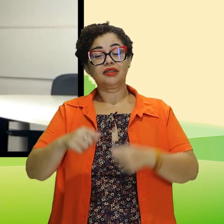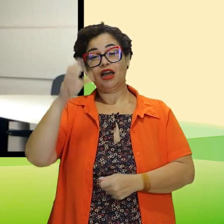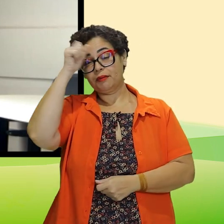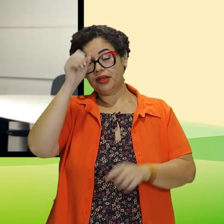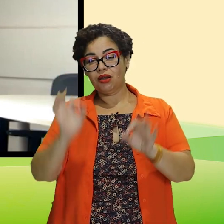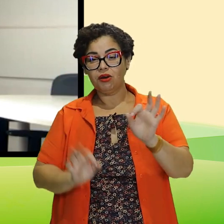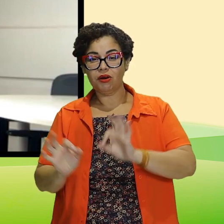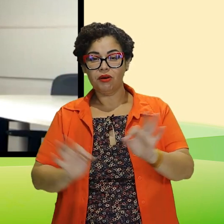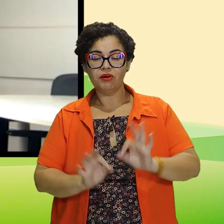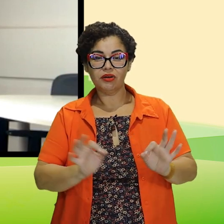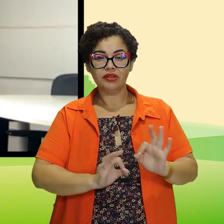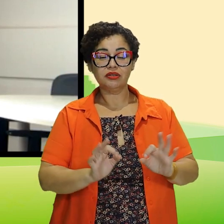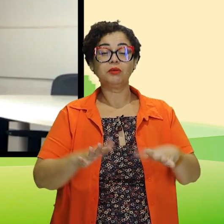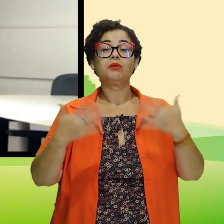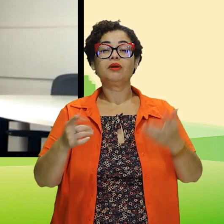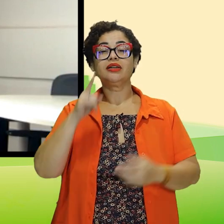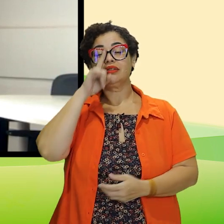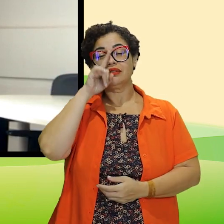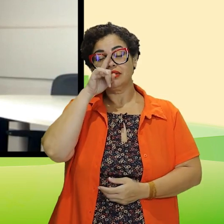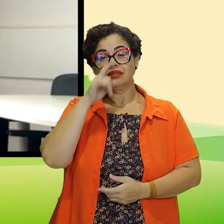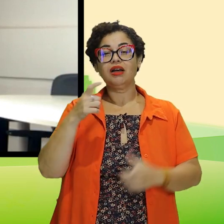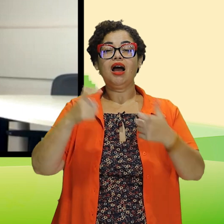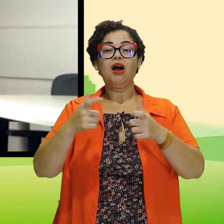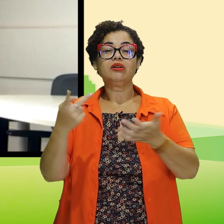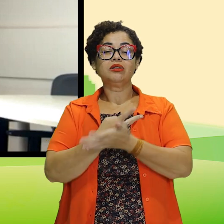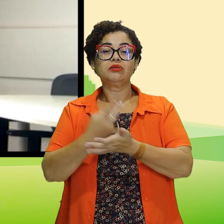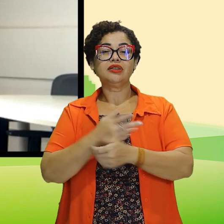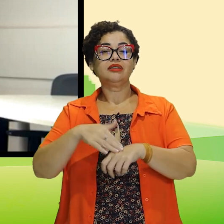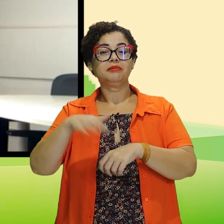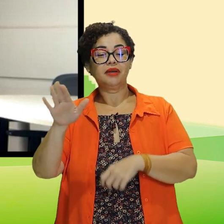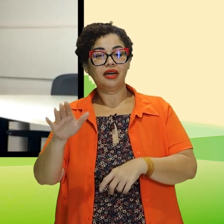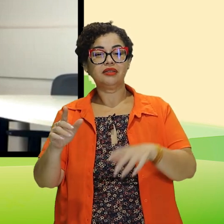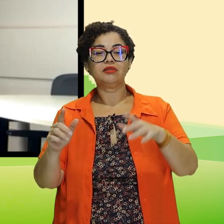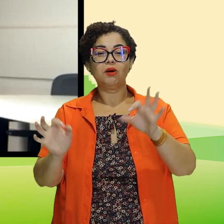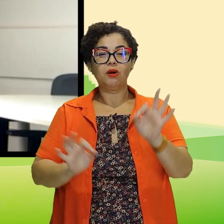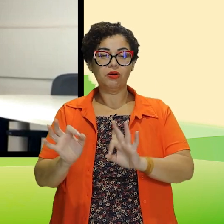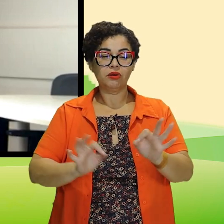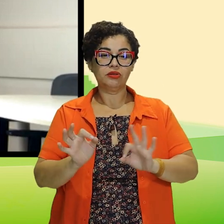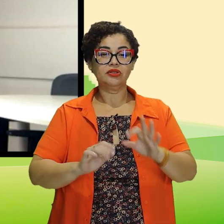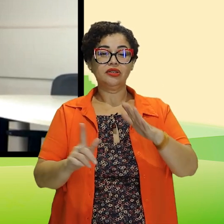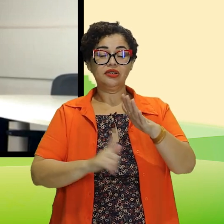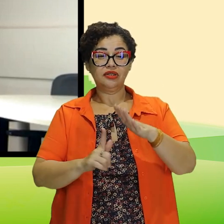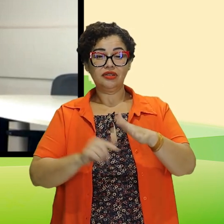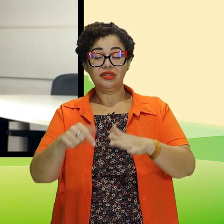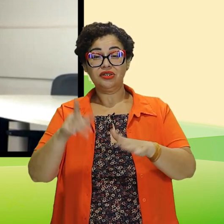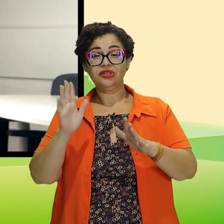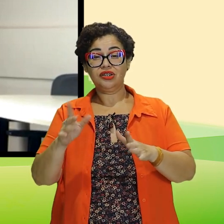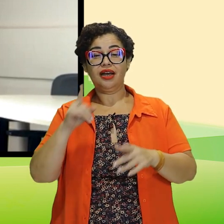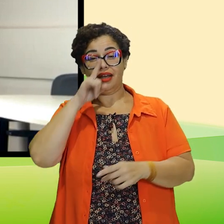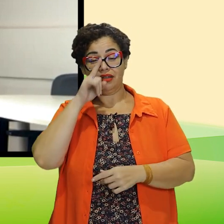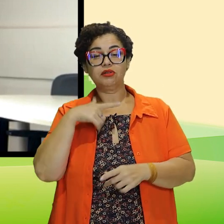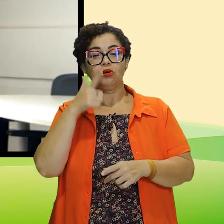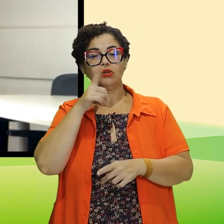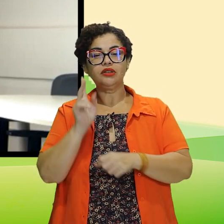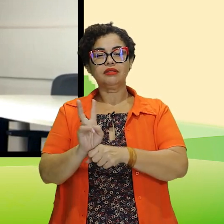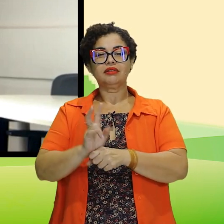aprender a gerenciá-los. Quais são eles? Onde que eles mais acontecem? Gerenciando esses riscos, eu consigo